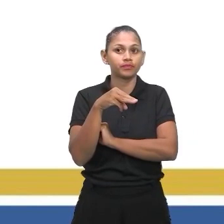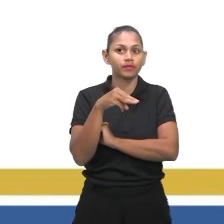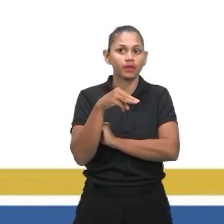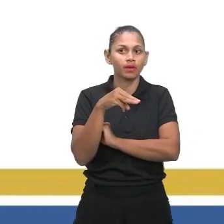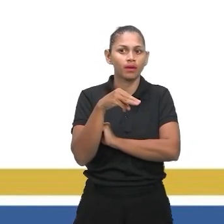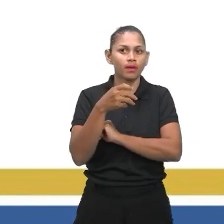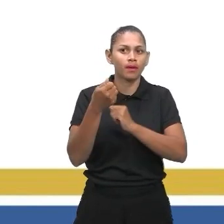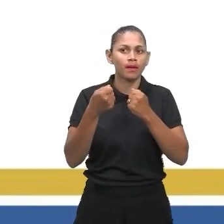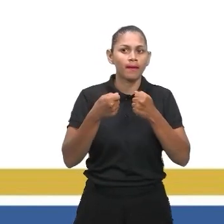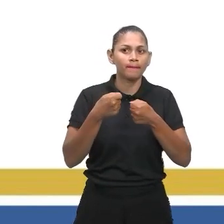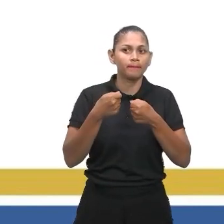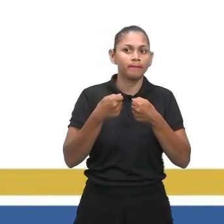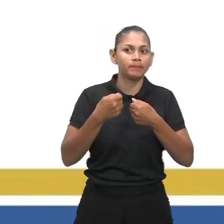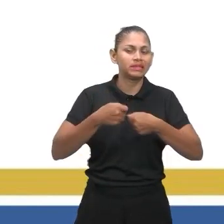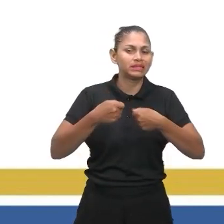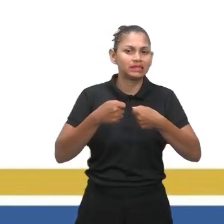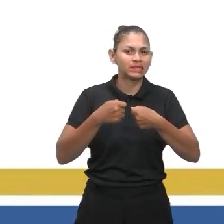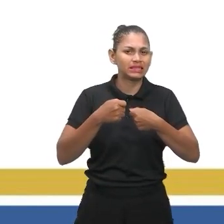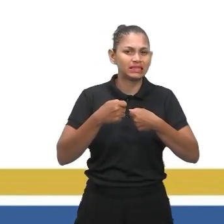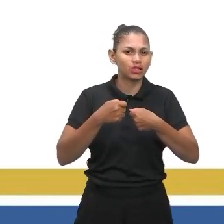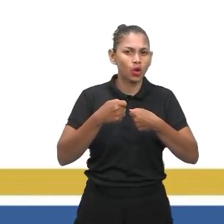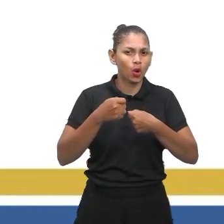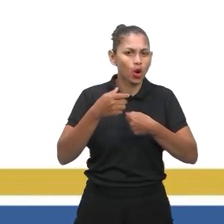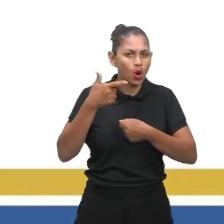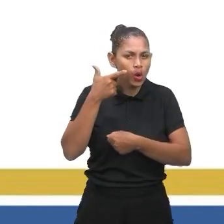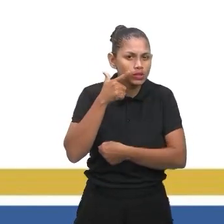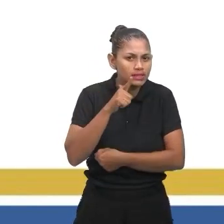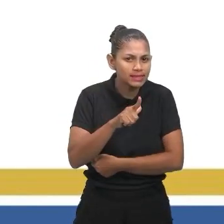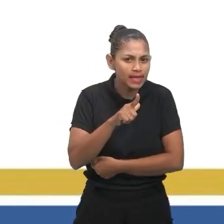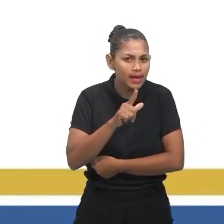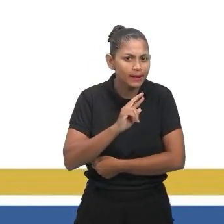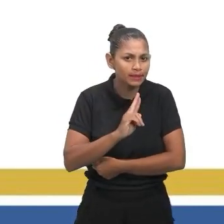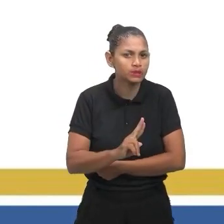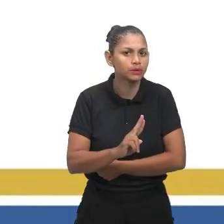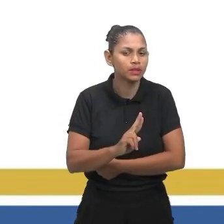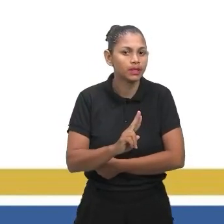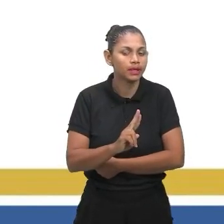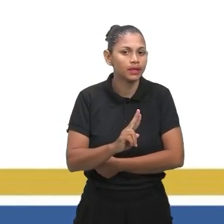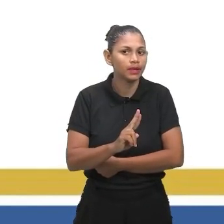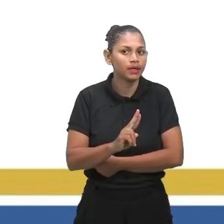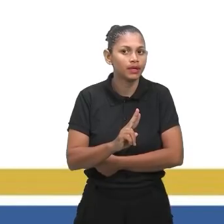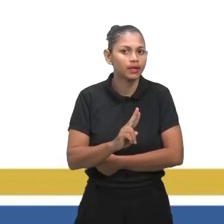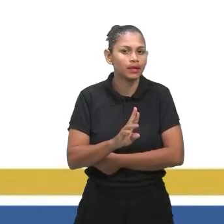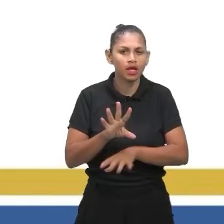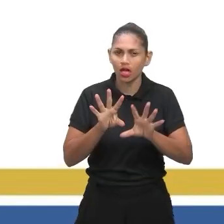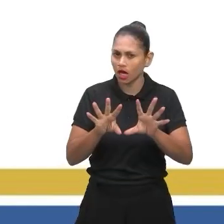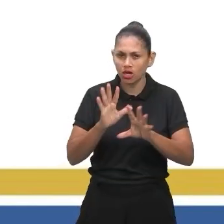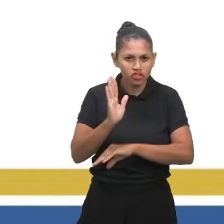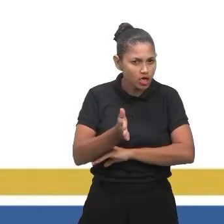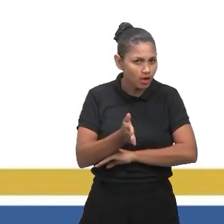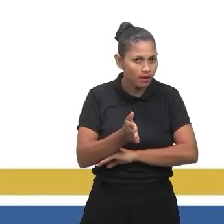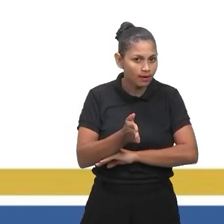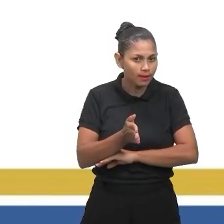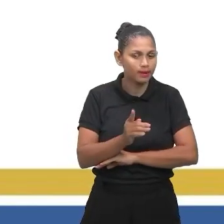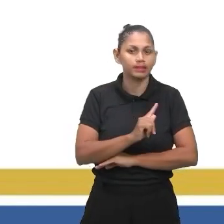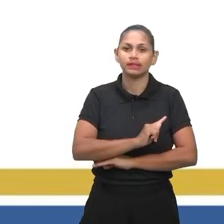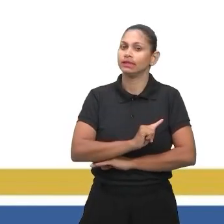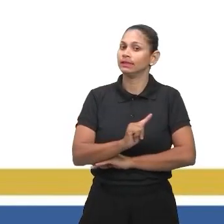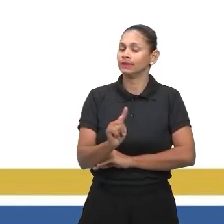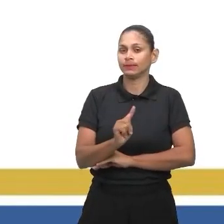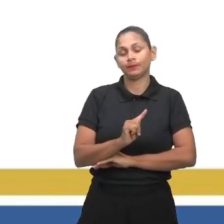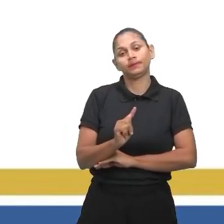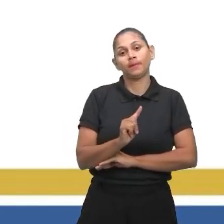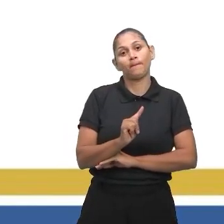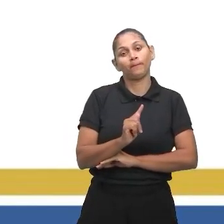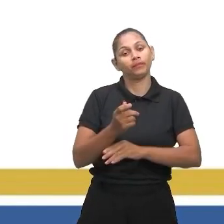importante na hora da sua prova também? Destaque os dados importantes, os dados implícitos na questão. Quando você destaca, você vai ter uma